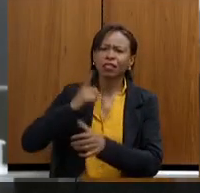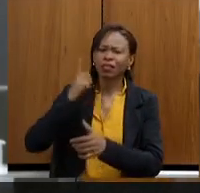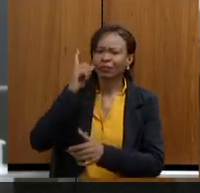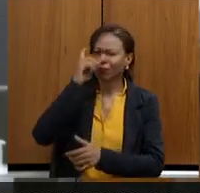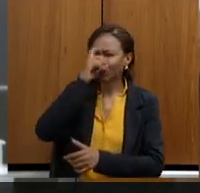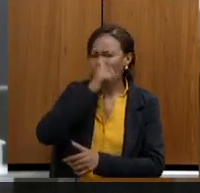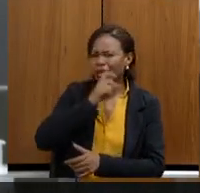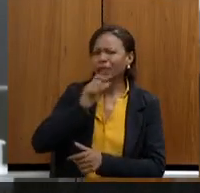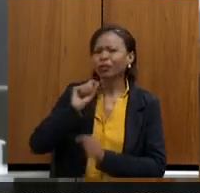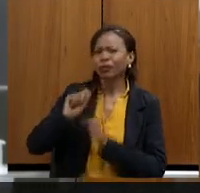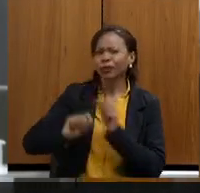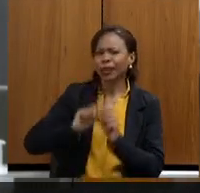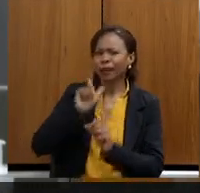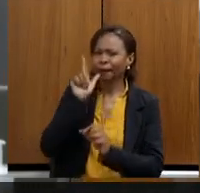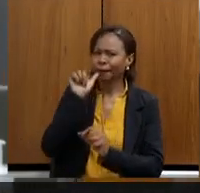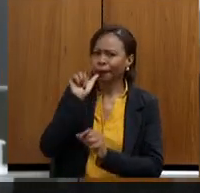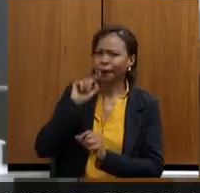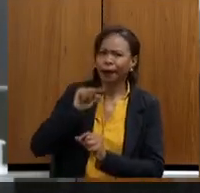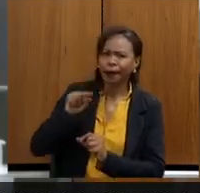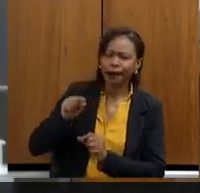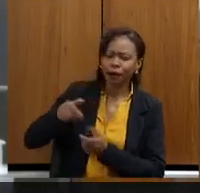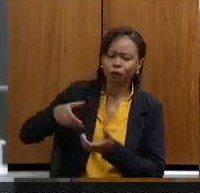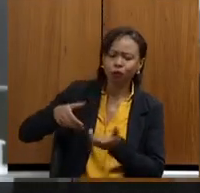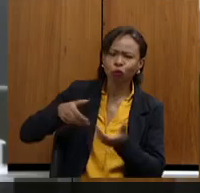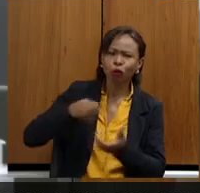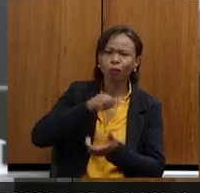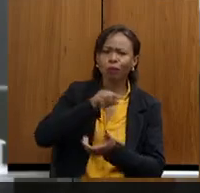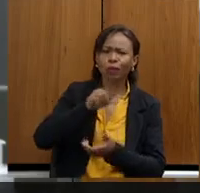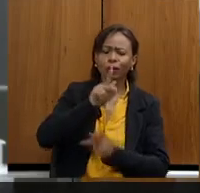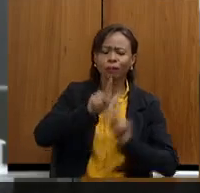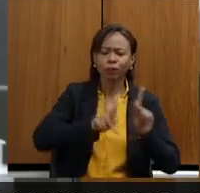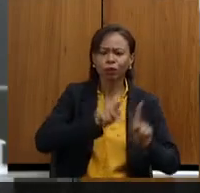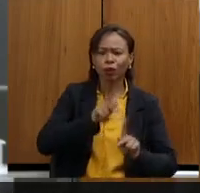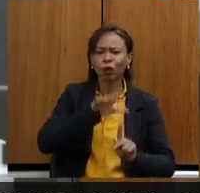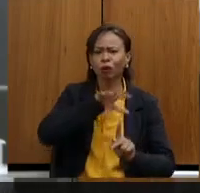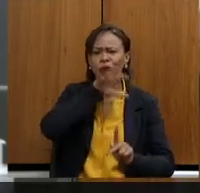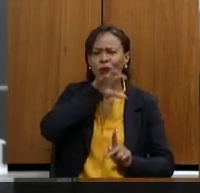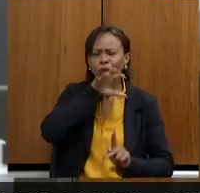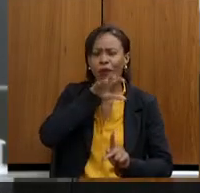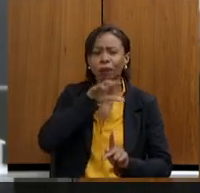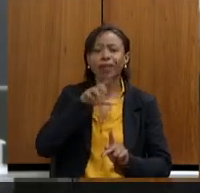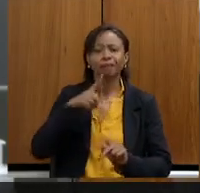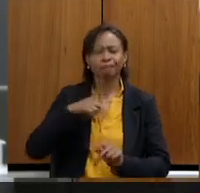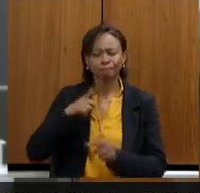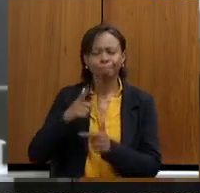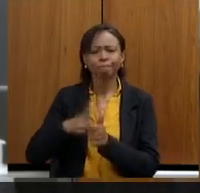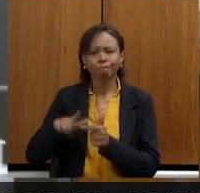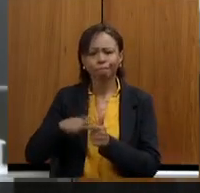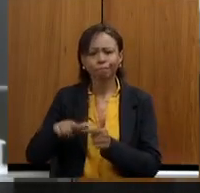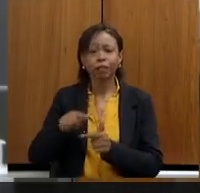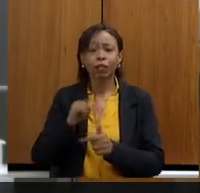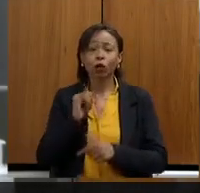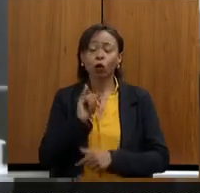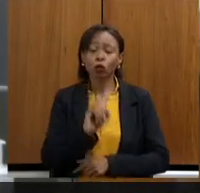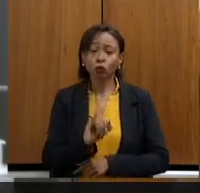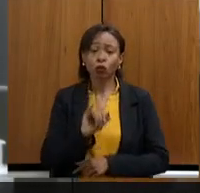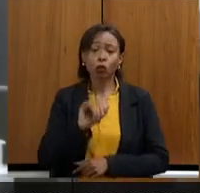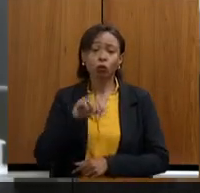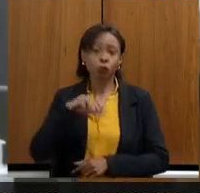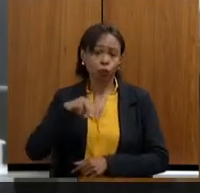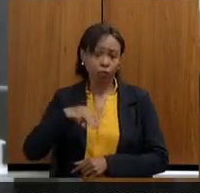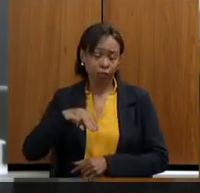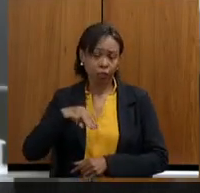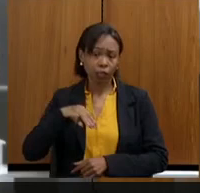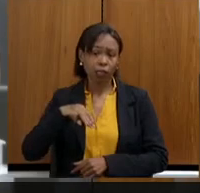as pessoas, para os animais, para a produção. o Instituto Mineiro de Gestão das Águas está elaborando o